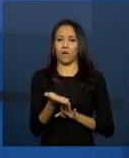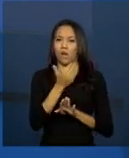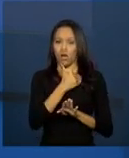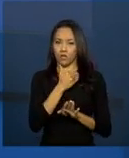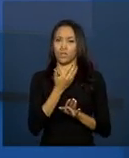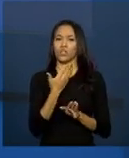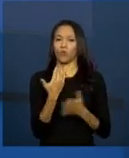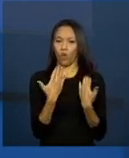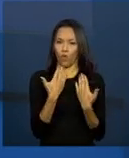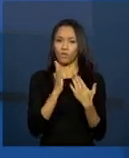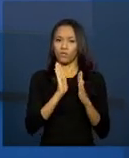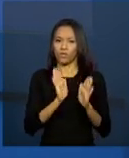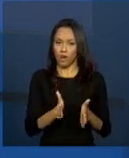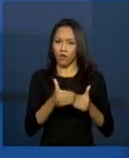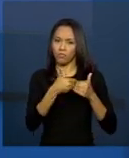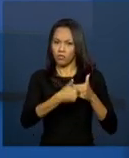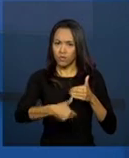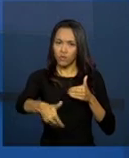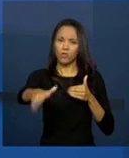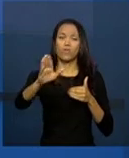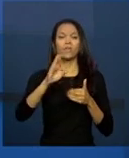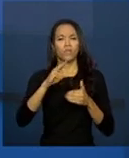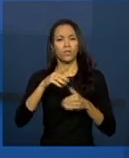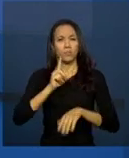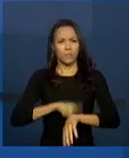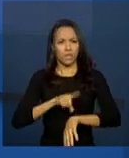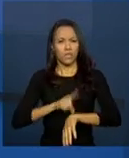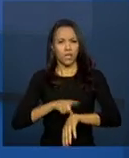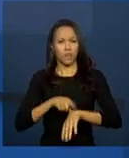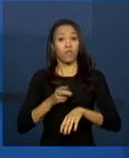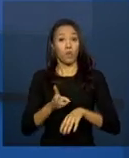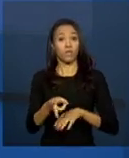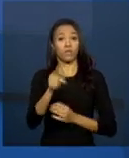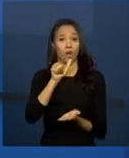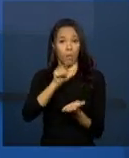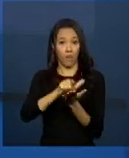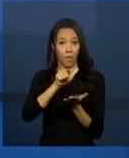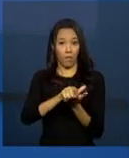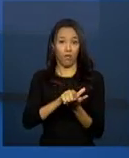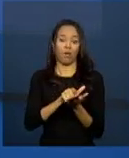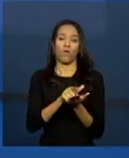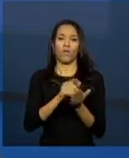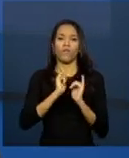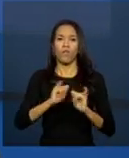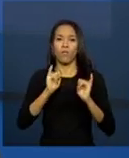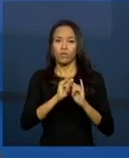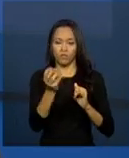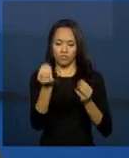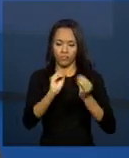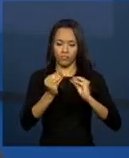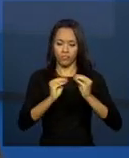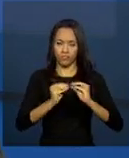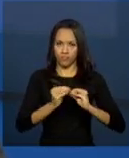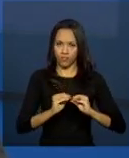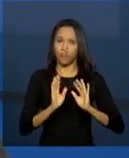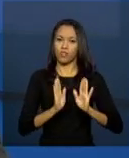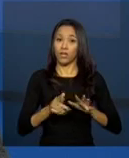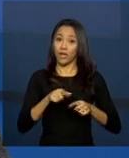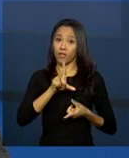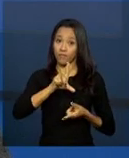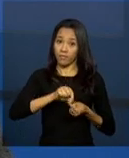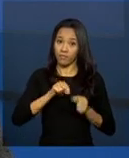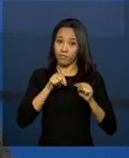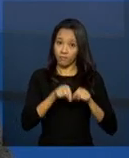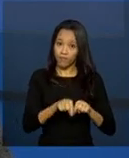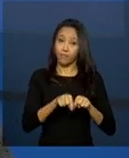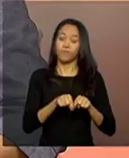que a gente vai ter ainda durante algum tempo o prontuário no papel convivendo com esse registro eletrônico, que ele é bem mais simplificado.